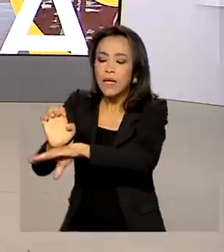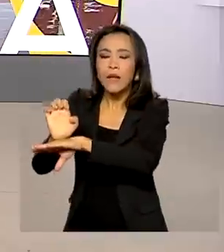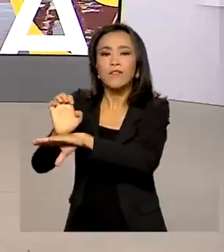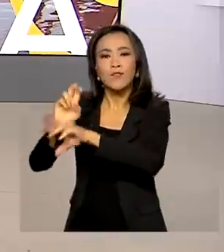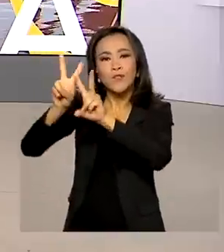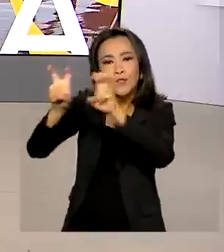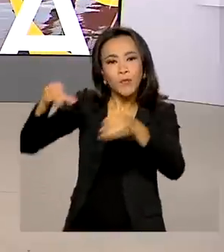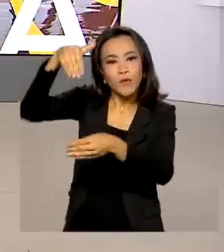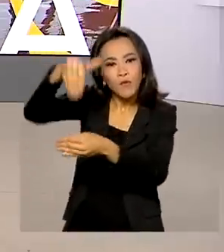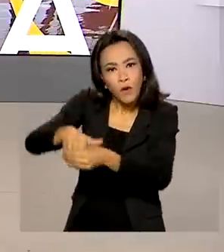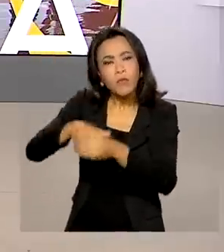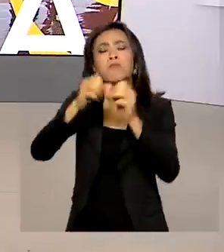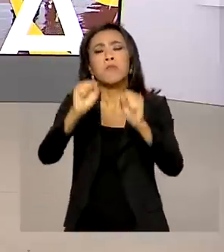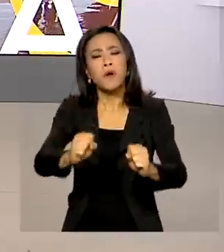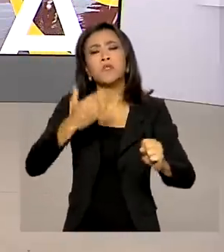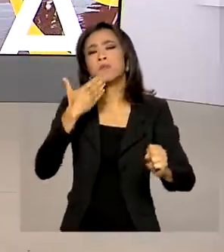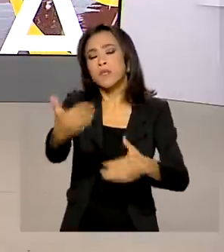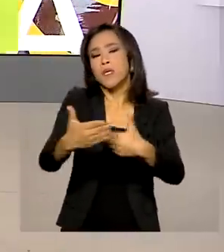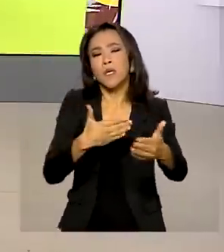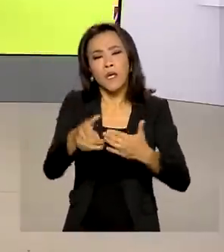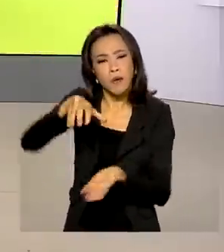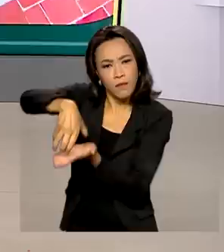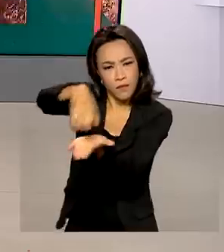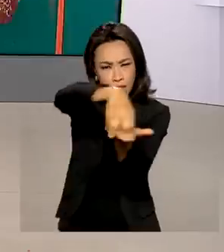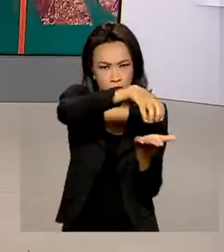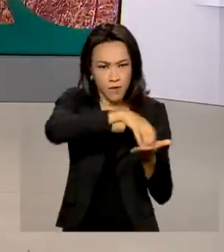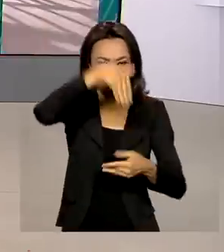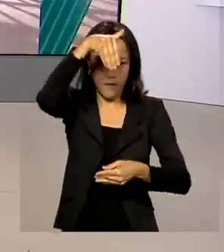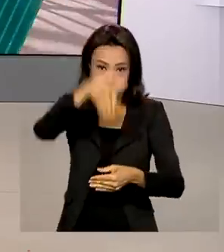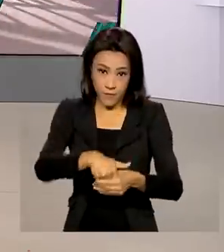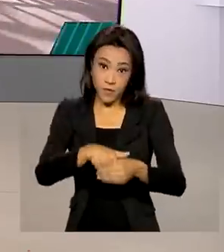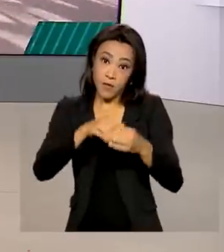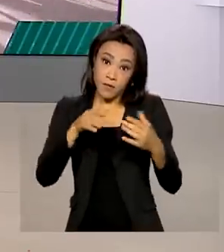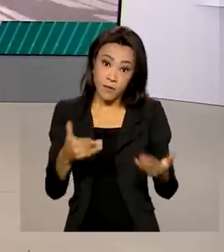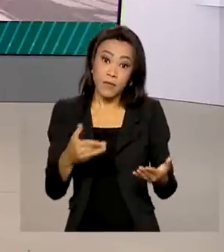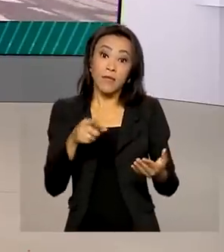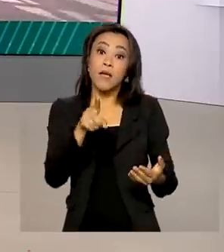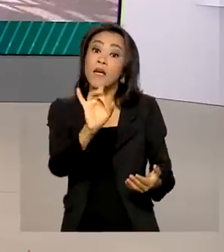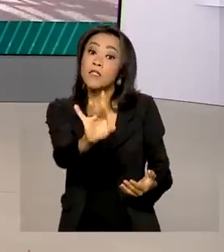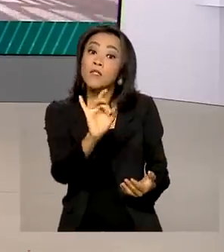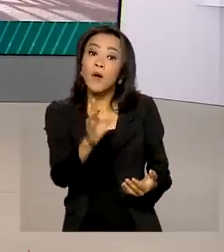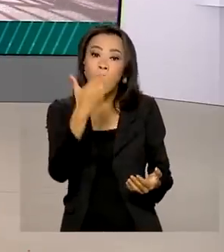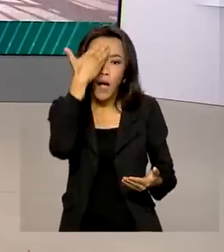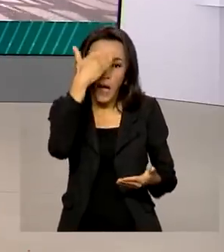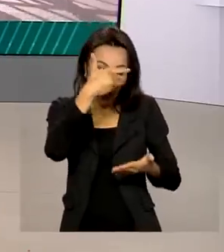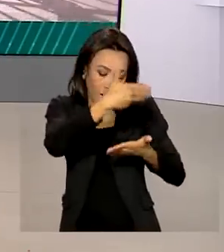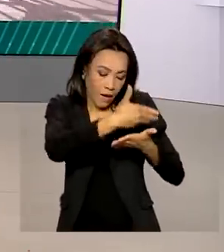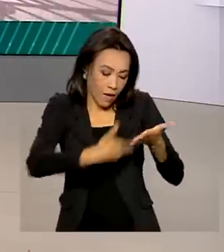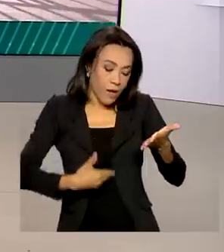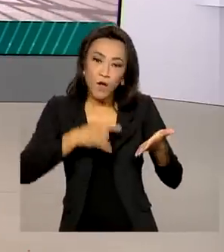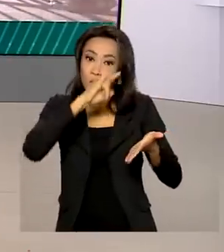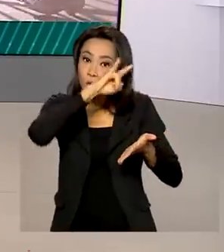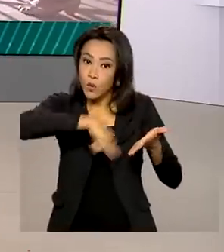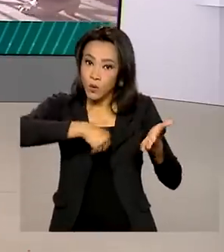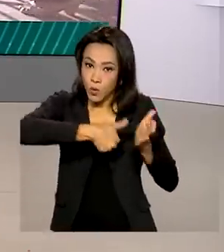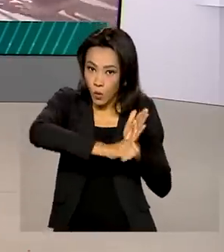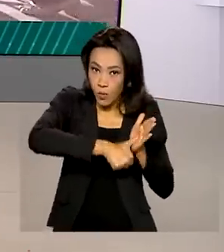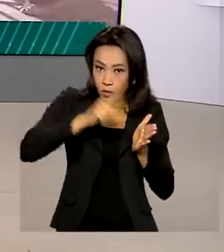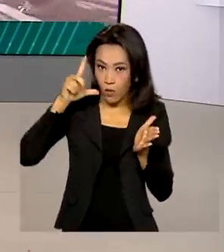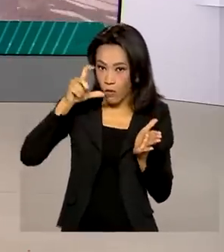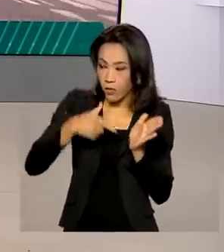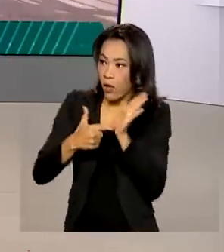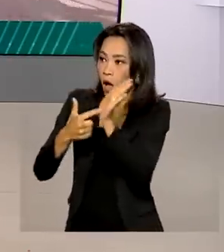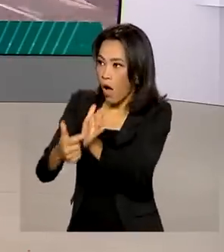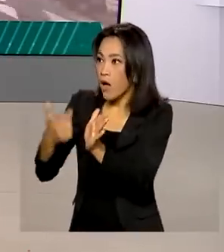presencialmente em qualquer cartório ou posto de atendimento eleitoral do país. Basta apresentar um documento pessoal com foto e